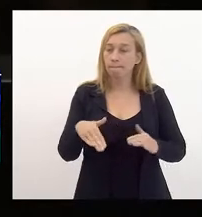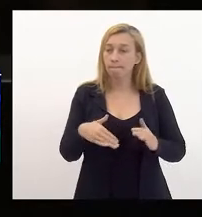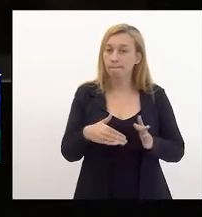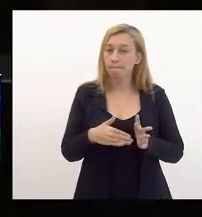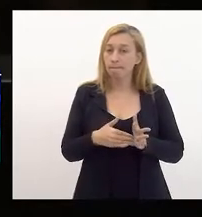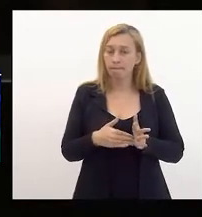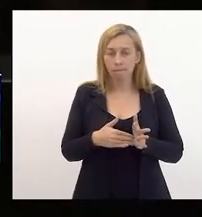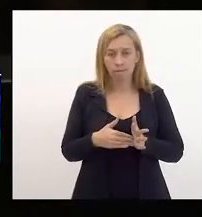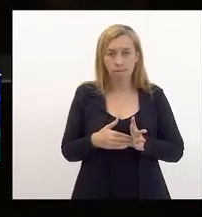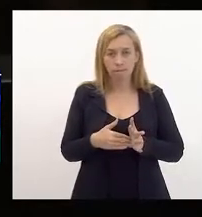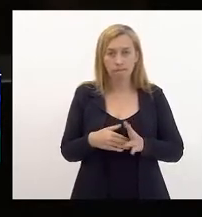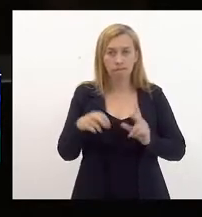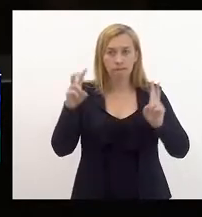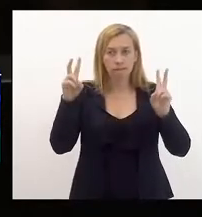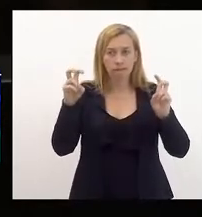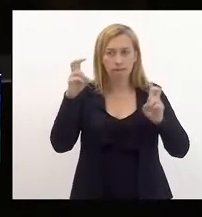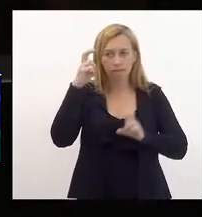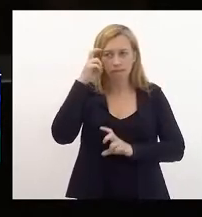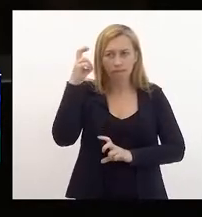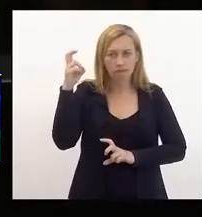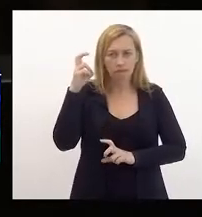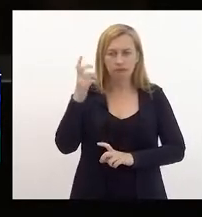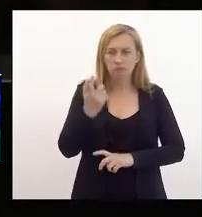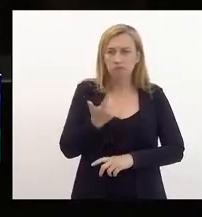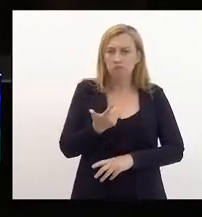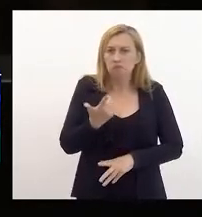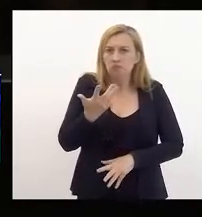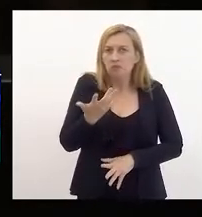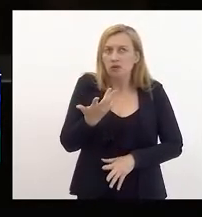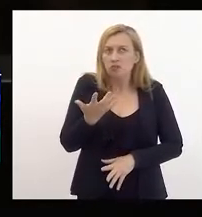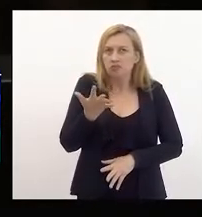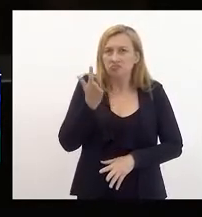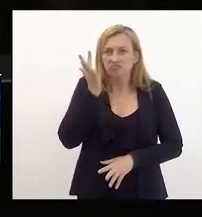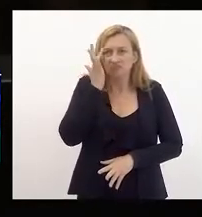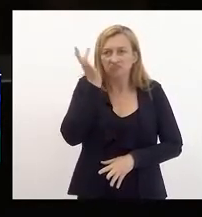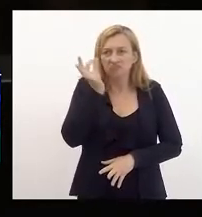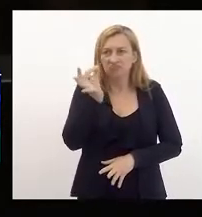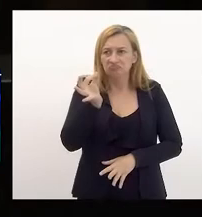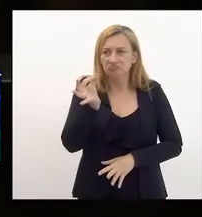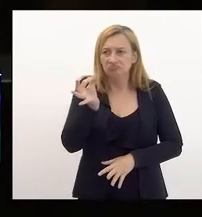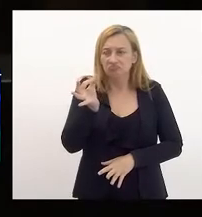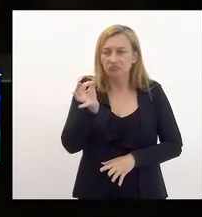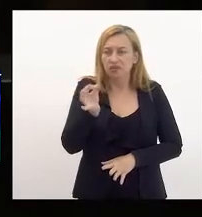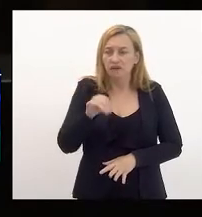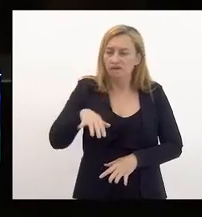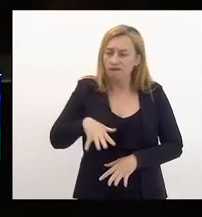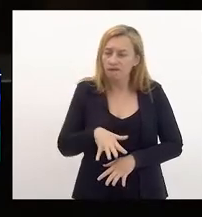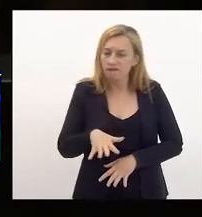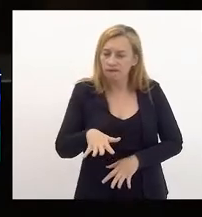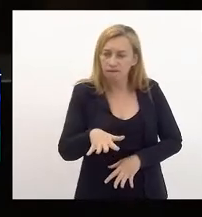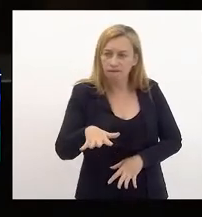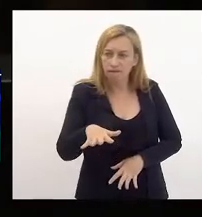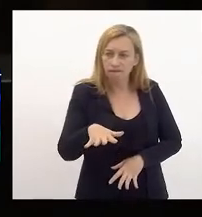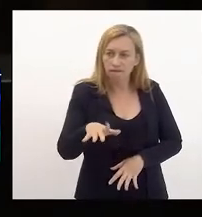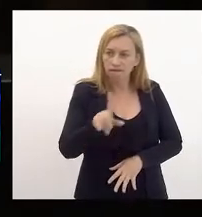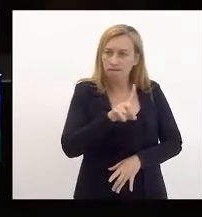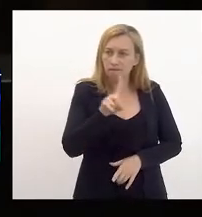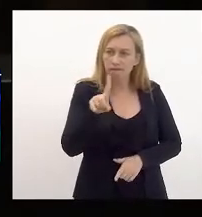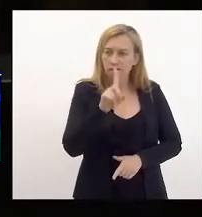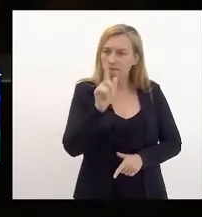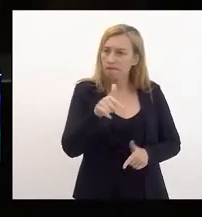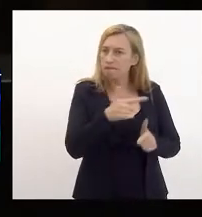cultural. Quer dizer, não se entender que favela não é problema,